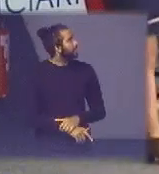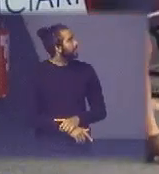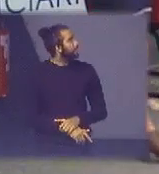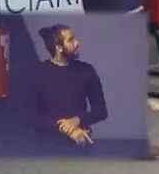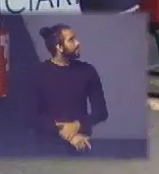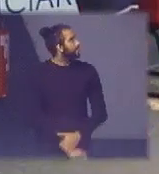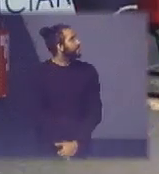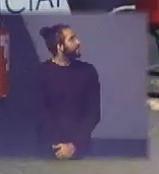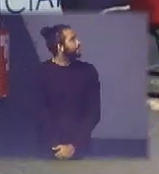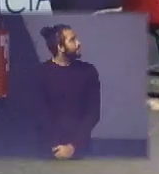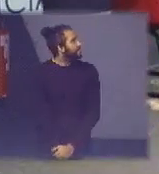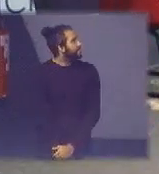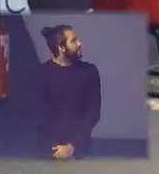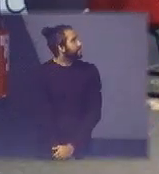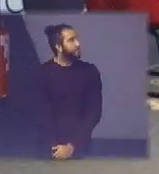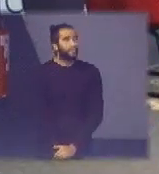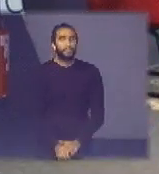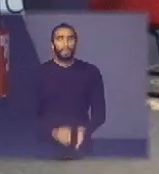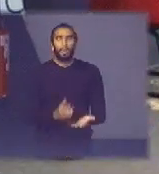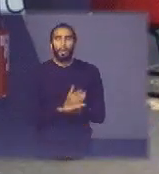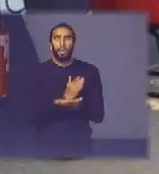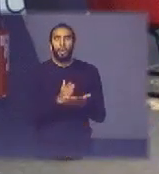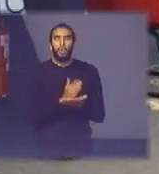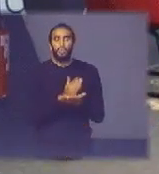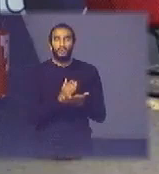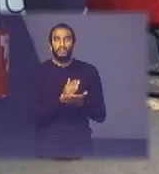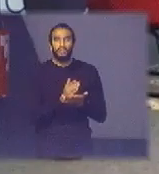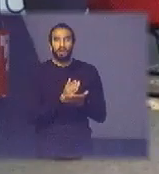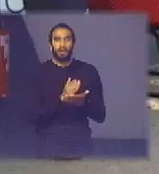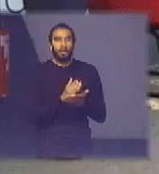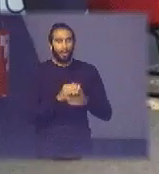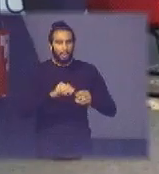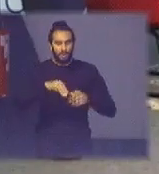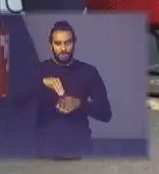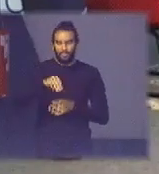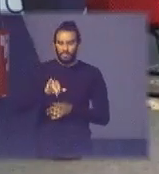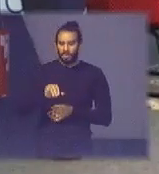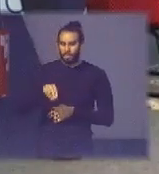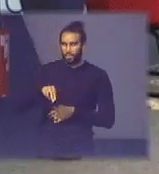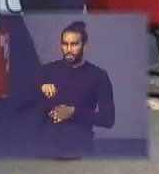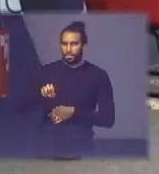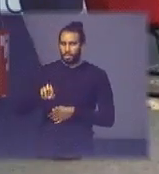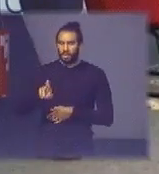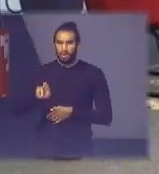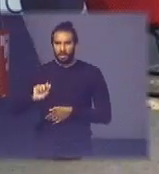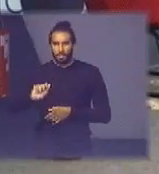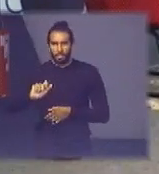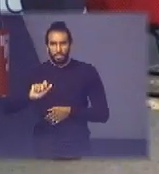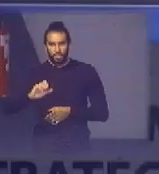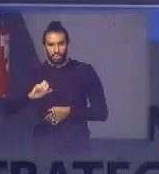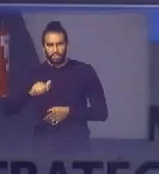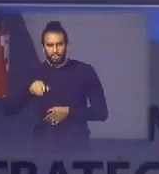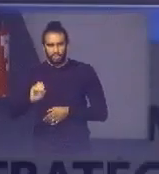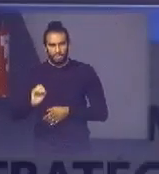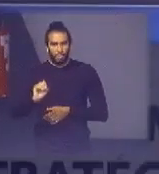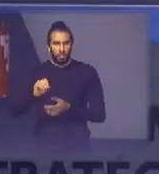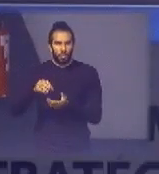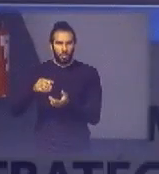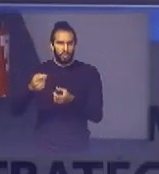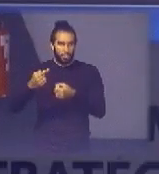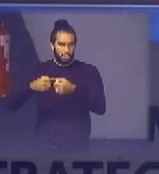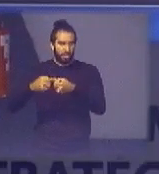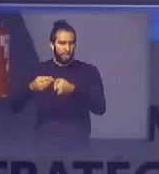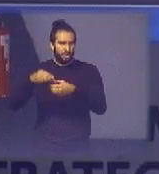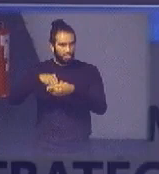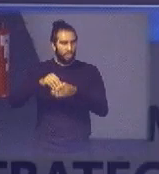aqui algumas possibilidades da mineração urbana a gente está falando aqui só do e-waste do resíduo eletroeletrônico mas hoje a gente já pode